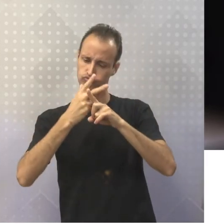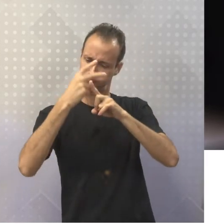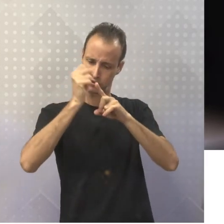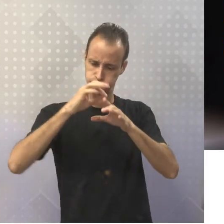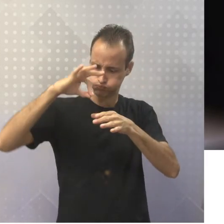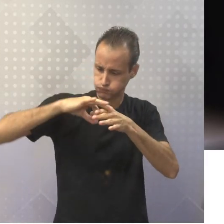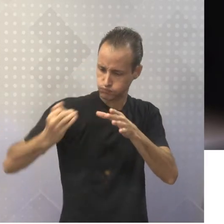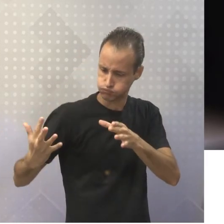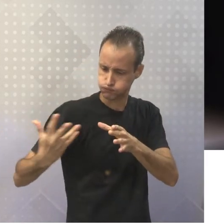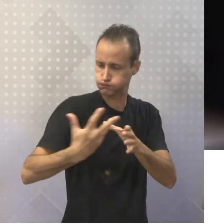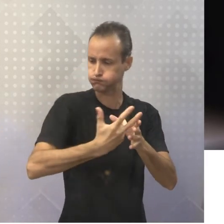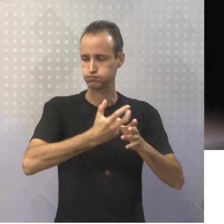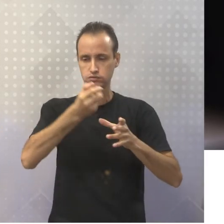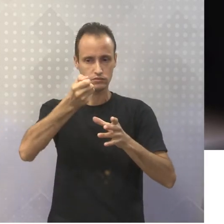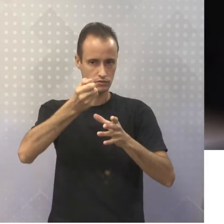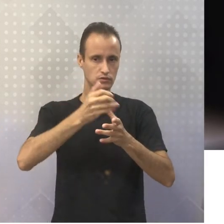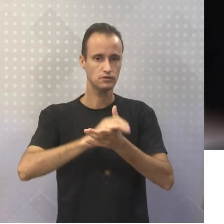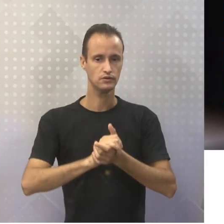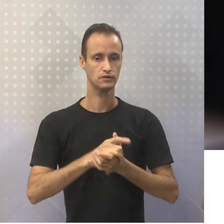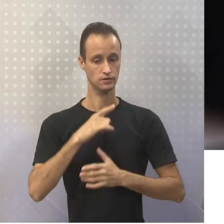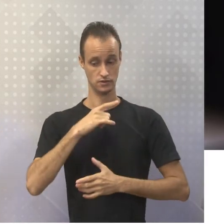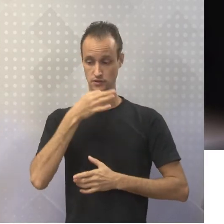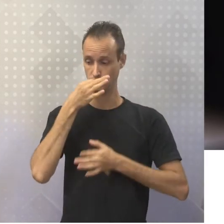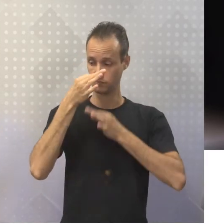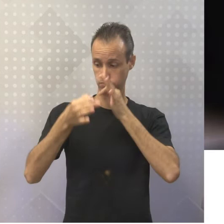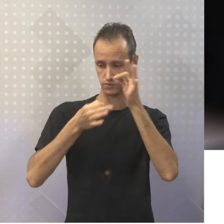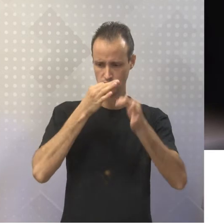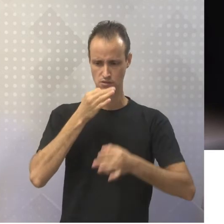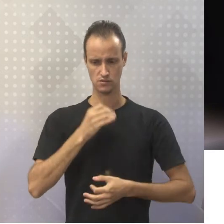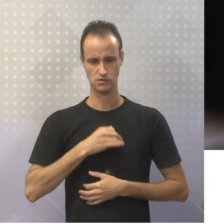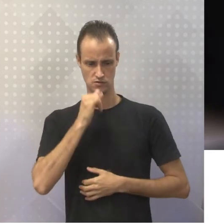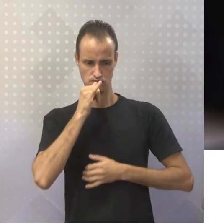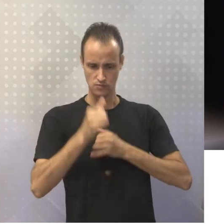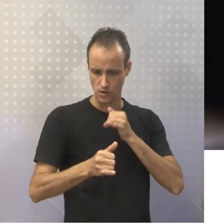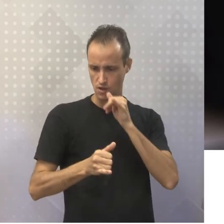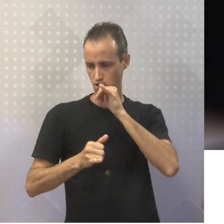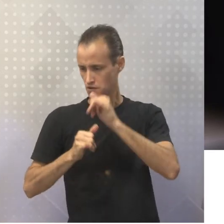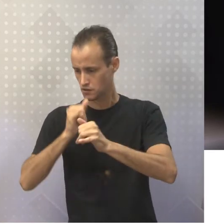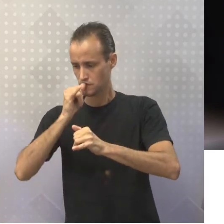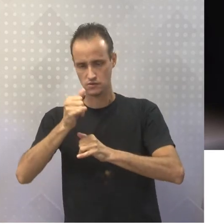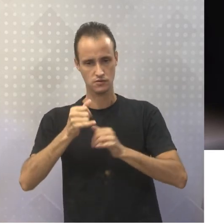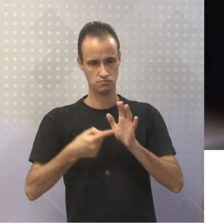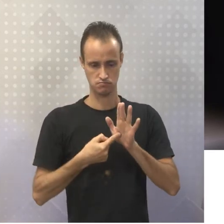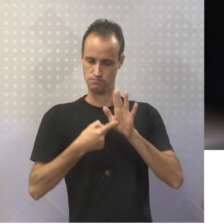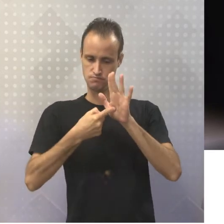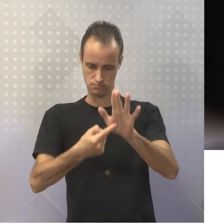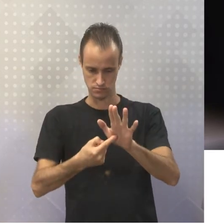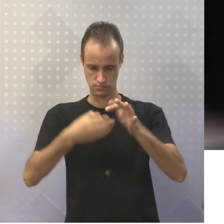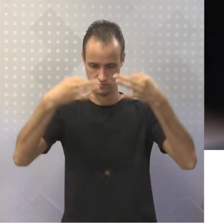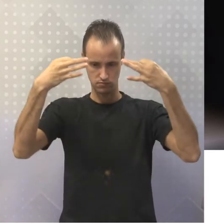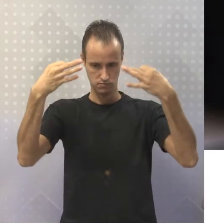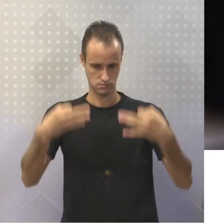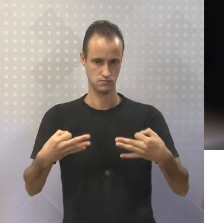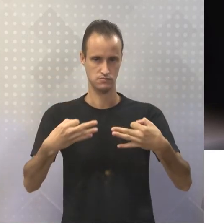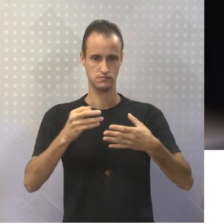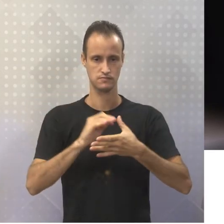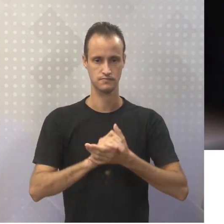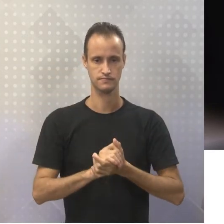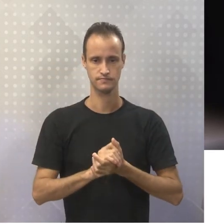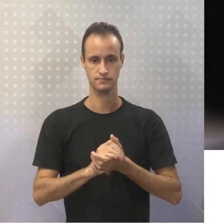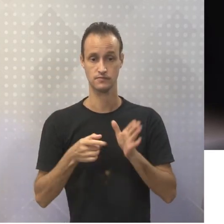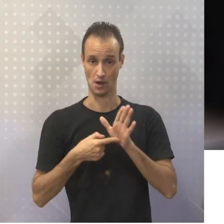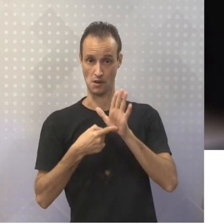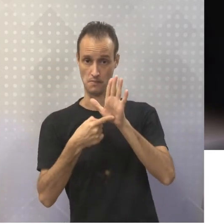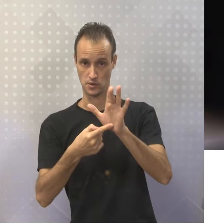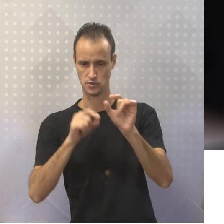afirmações, né? Essas afirmações expressam uma certeza e vão mostrar logo de